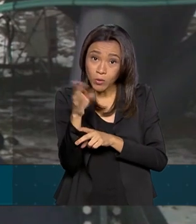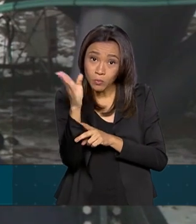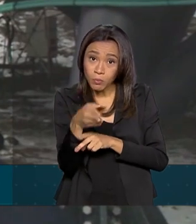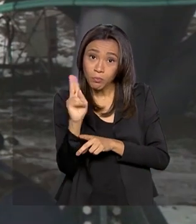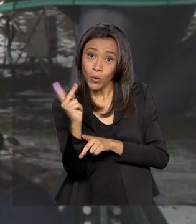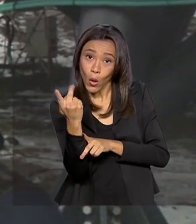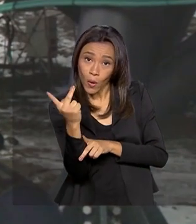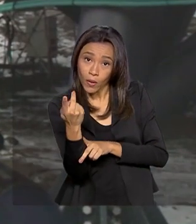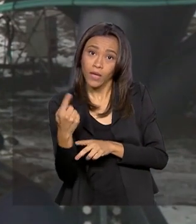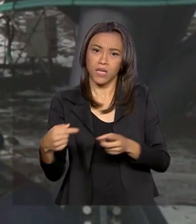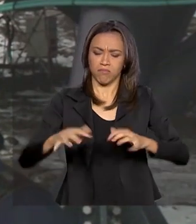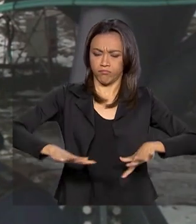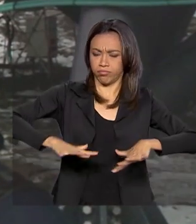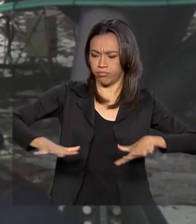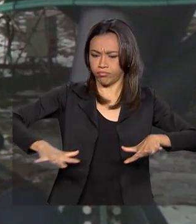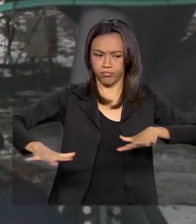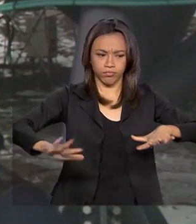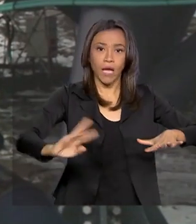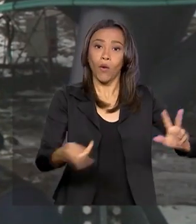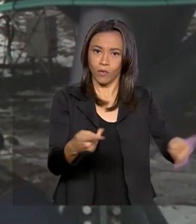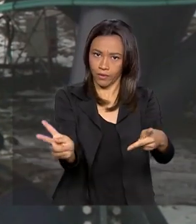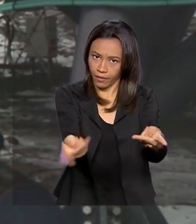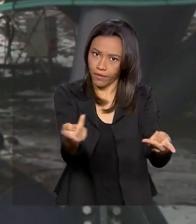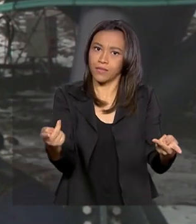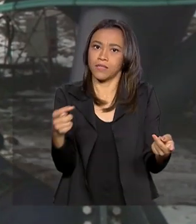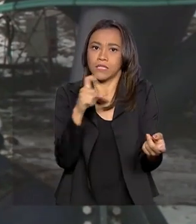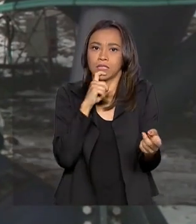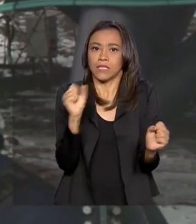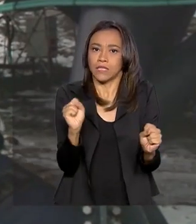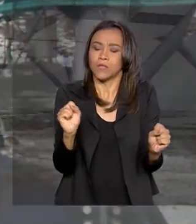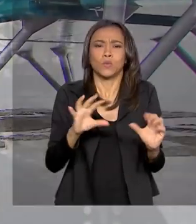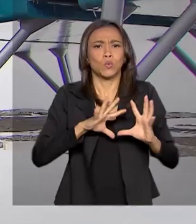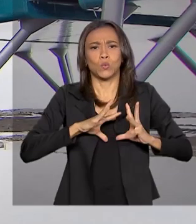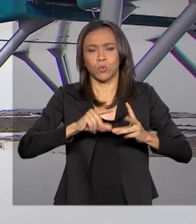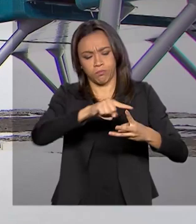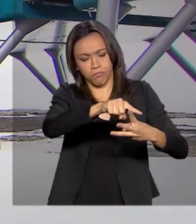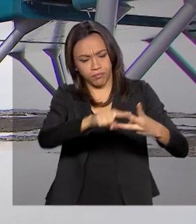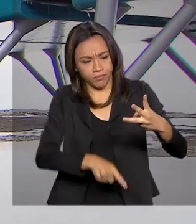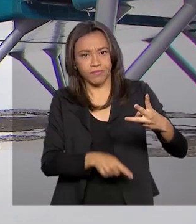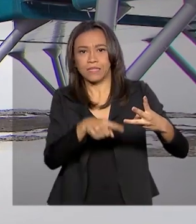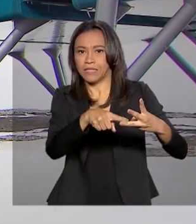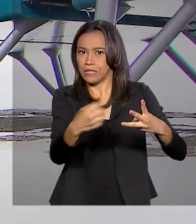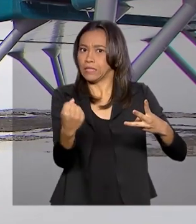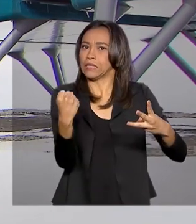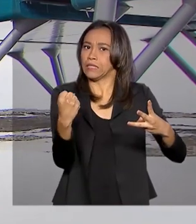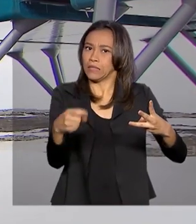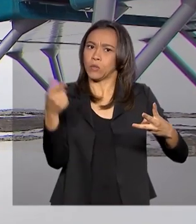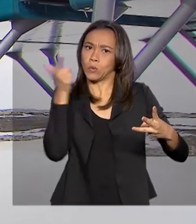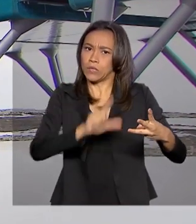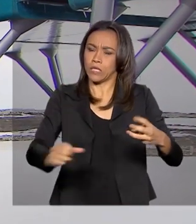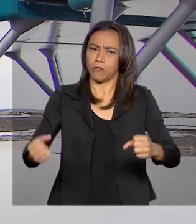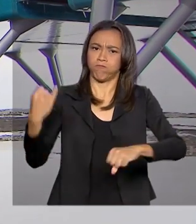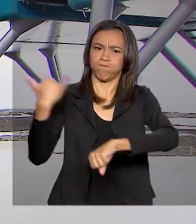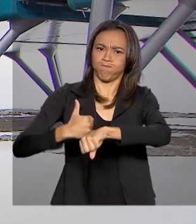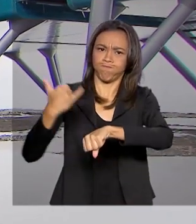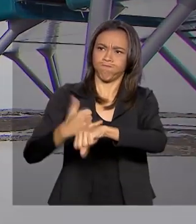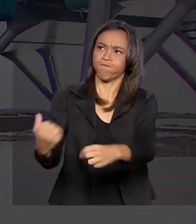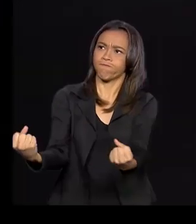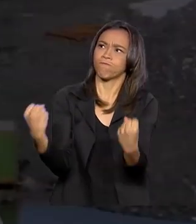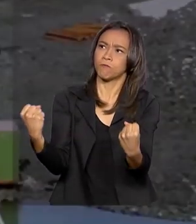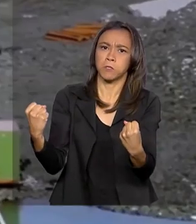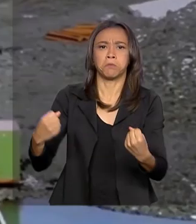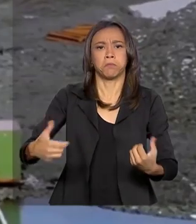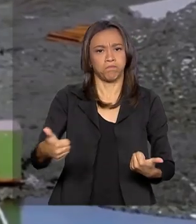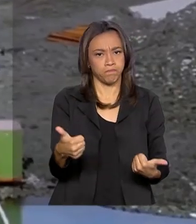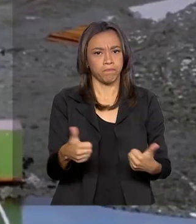os abalos sísmicos também e os sols permanentemente congelados. Então, essas três condicionantes que fizeram com que a gente fesse essas fundações da forma que